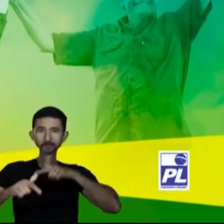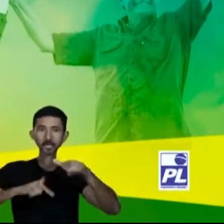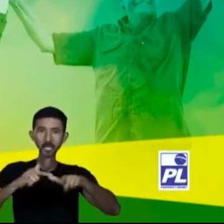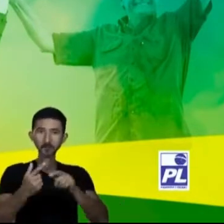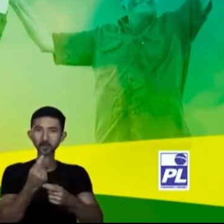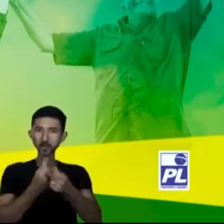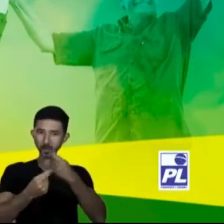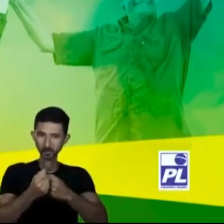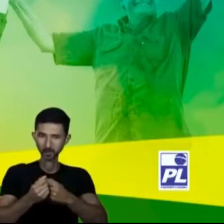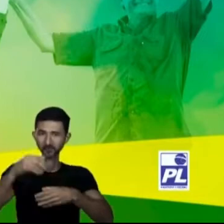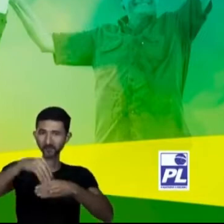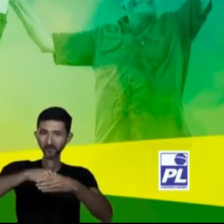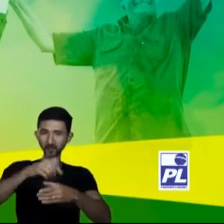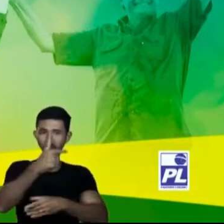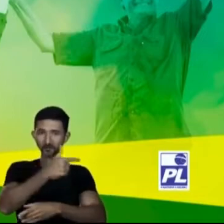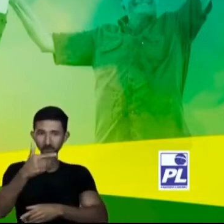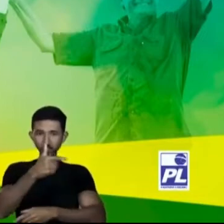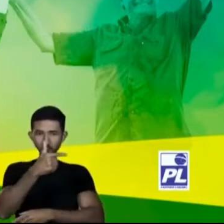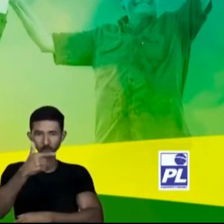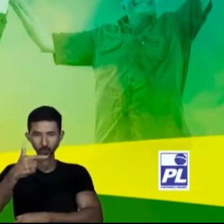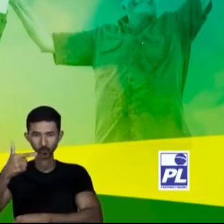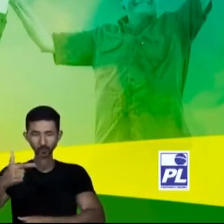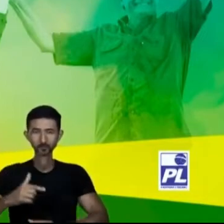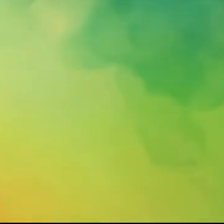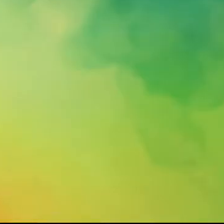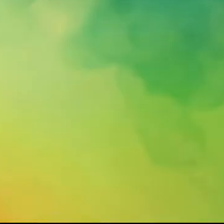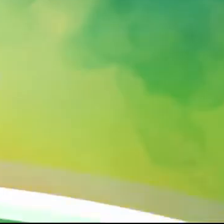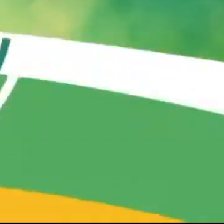emprego e renda. Vote 22-22.